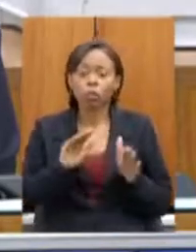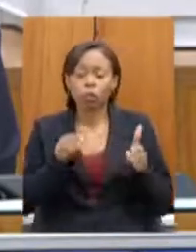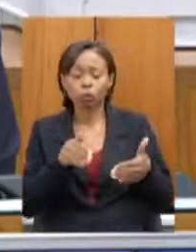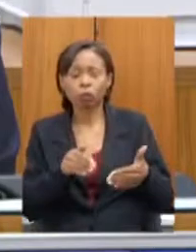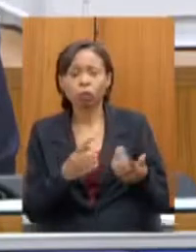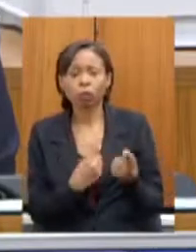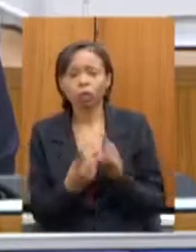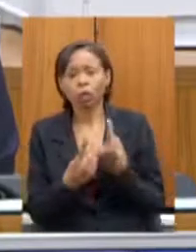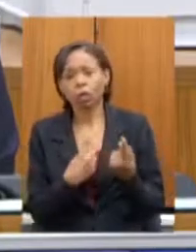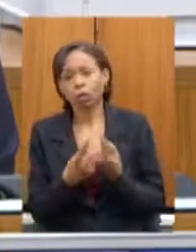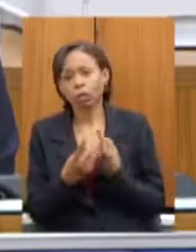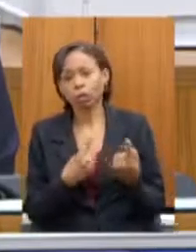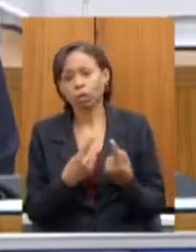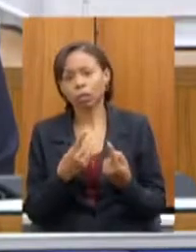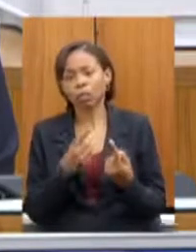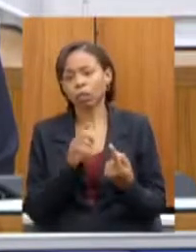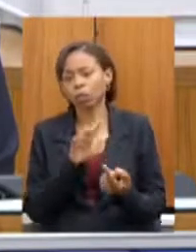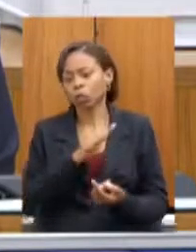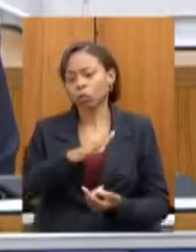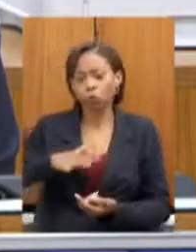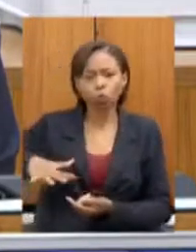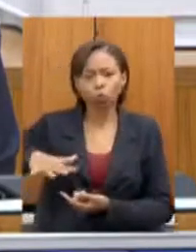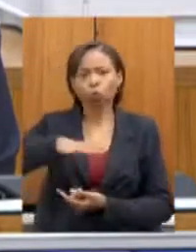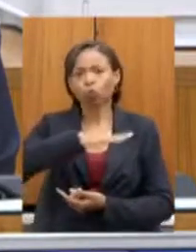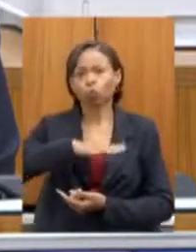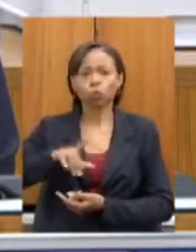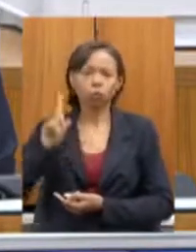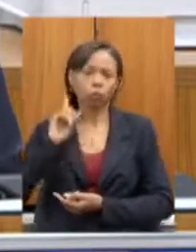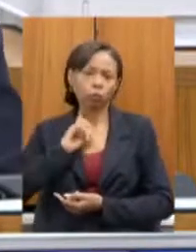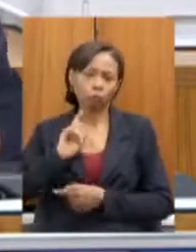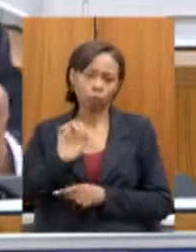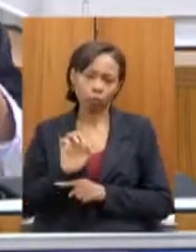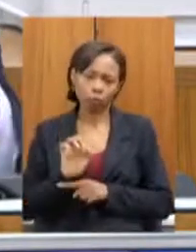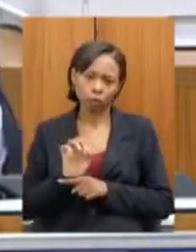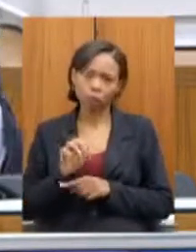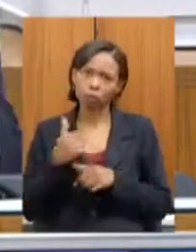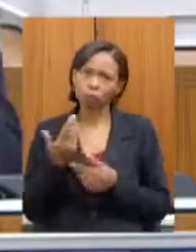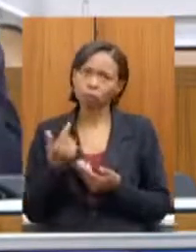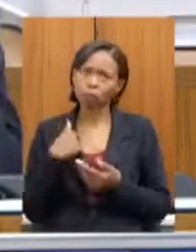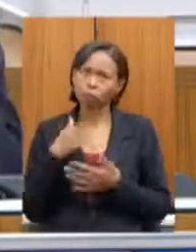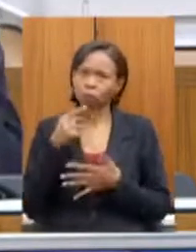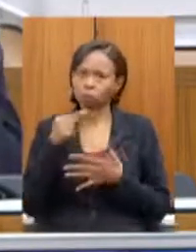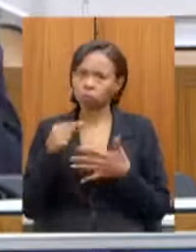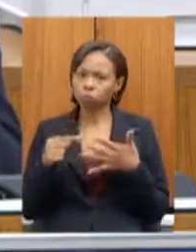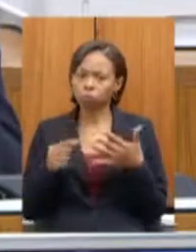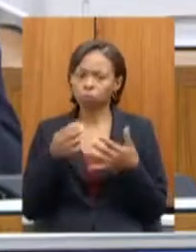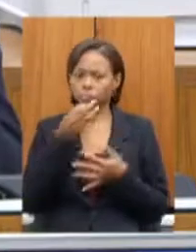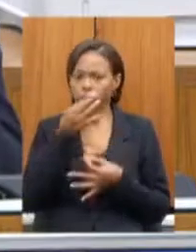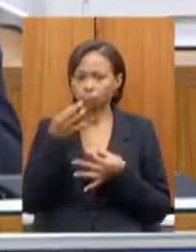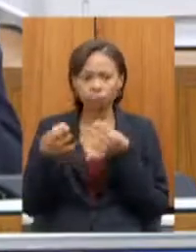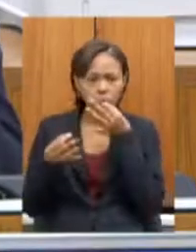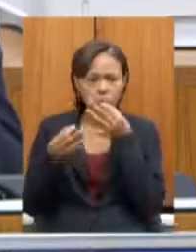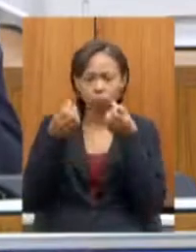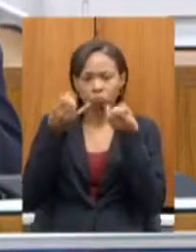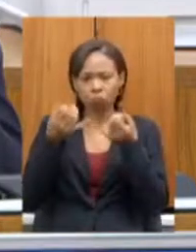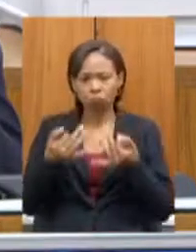de todo o estado então essas são as minhas ponderações deputado mas novamente estamos à disposição para